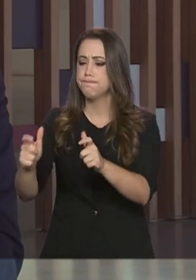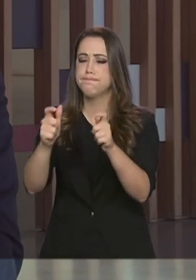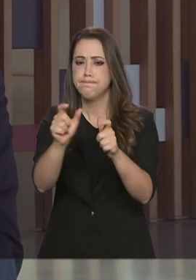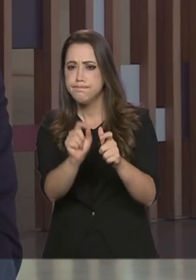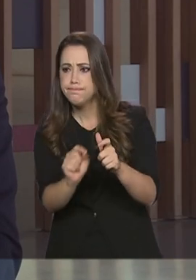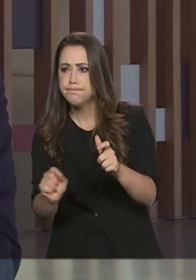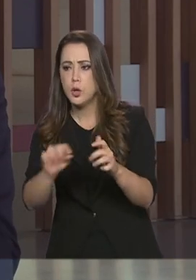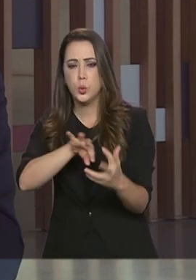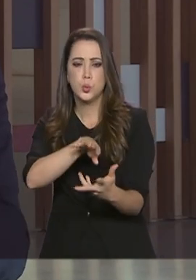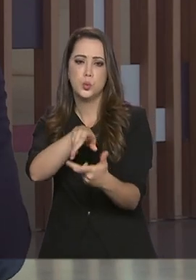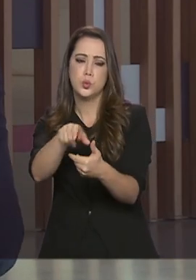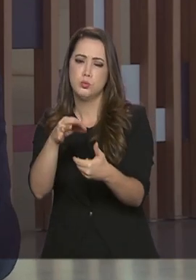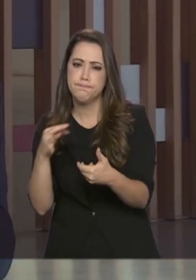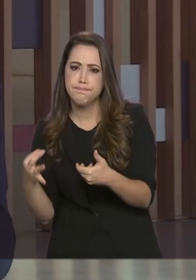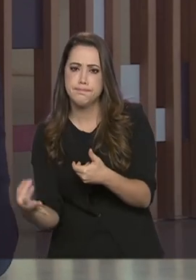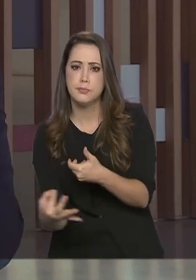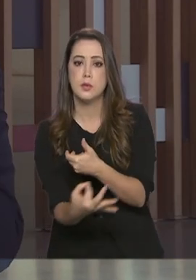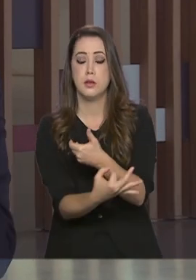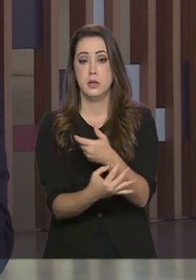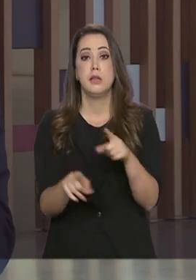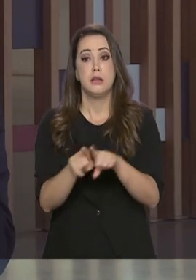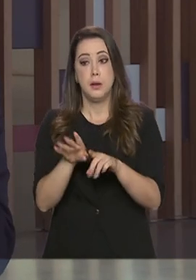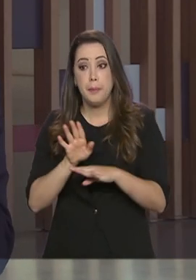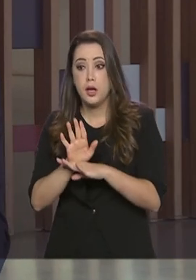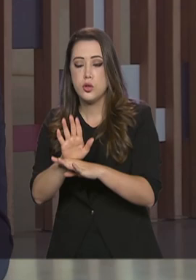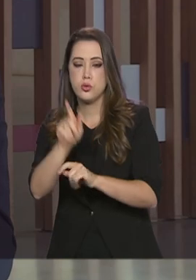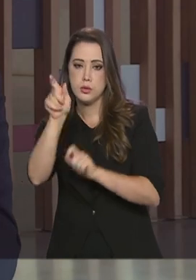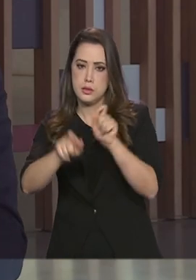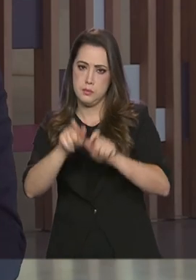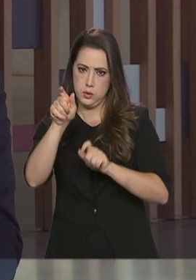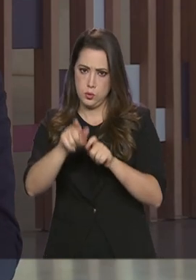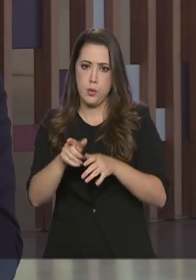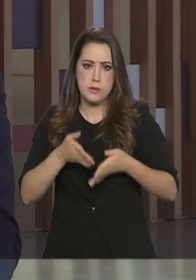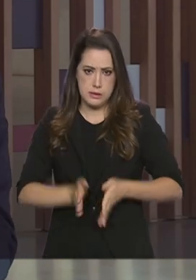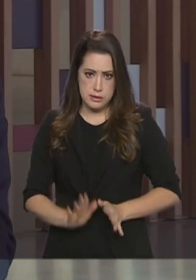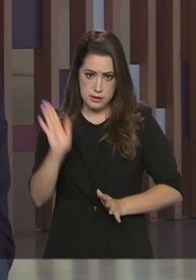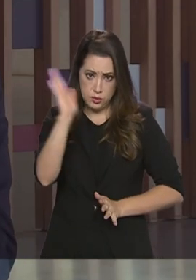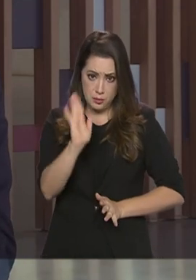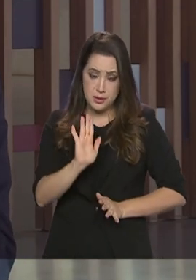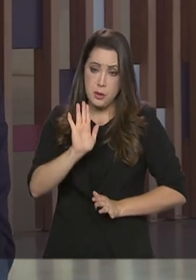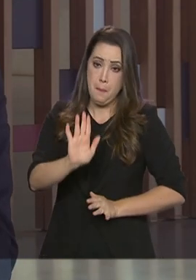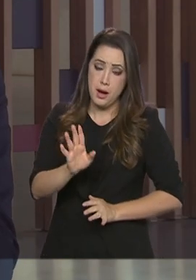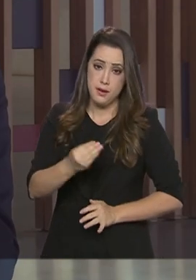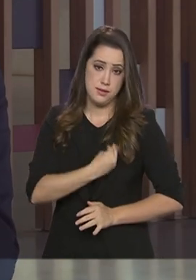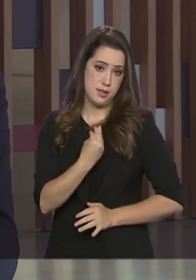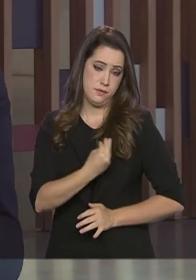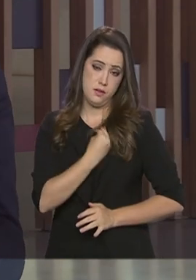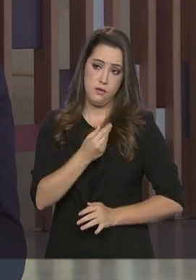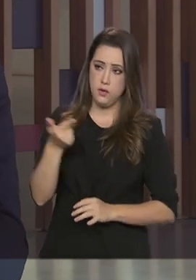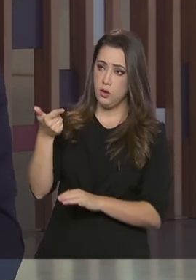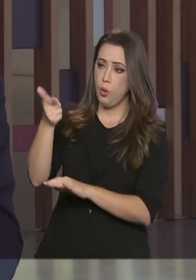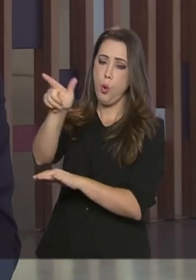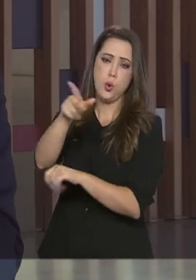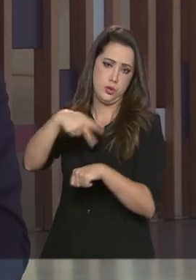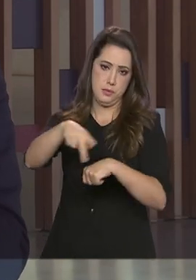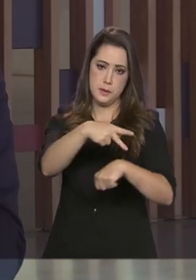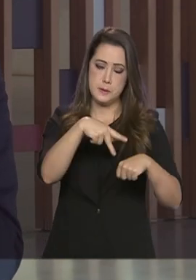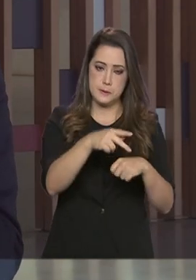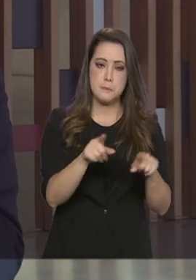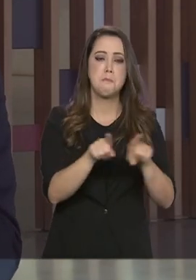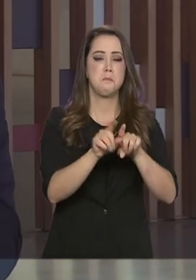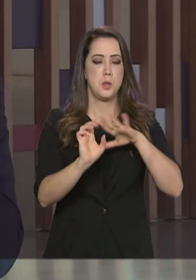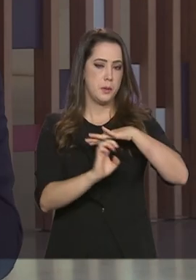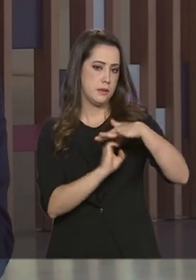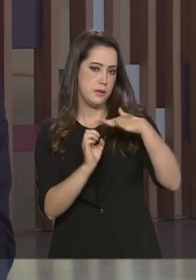também é responsável por dar assistência aos brasileiros no exterior e também permitir que as empresas brasileiras possam fazer